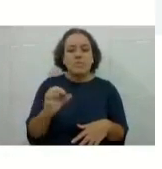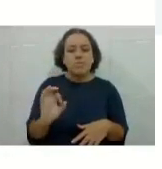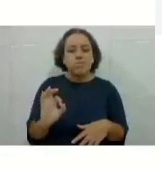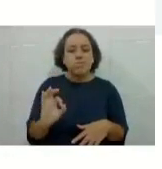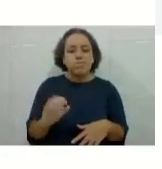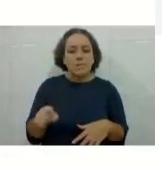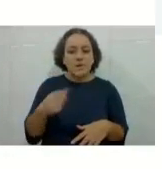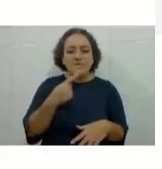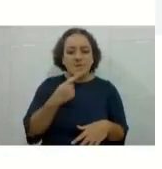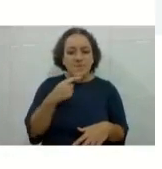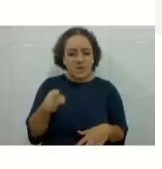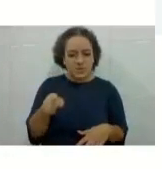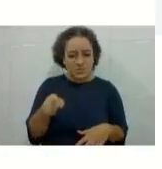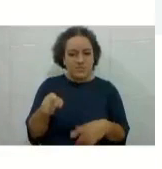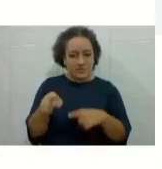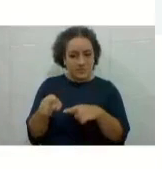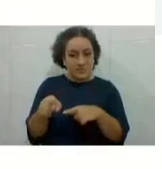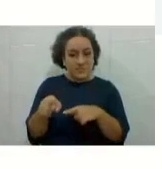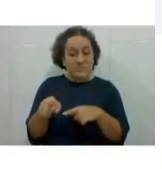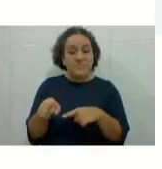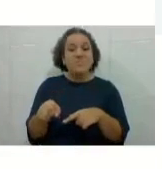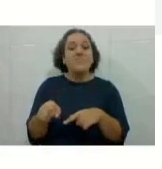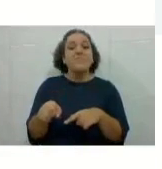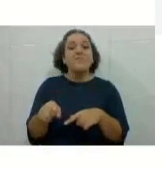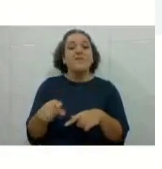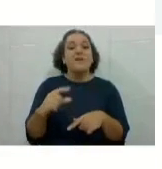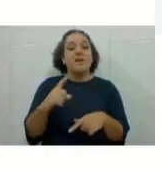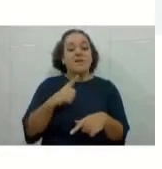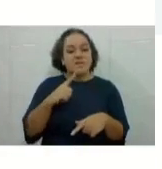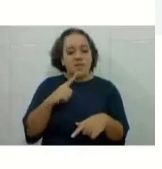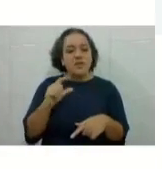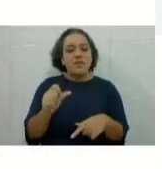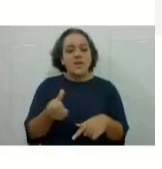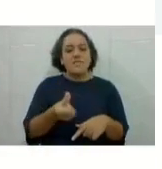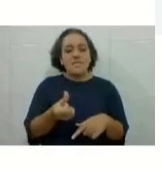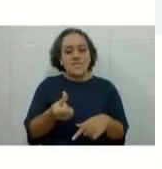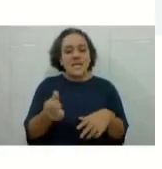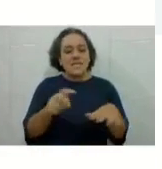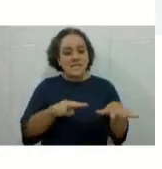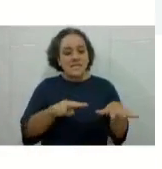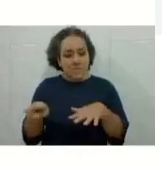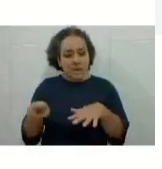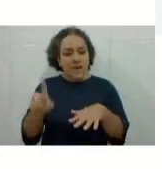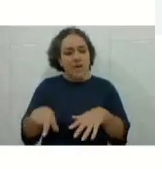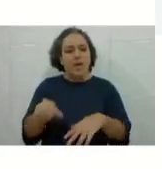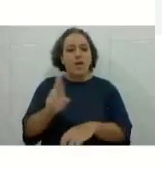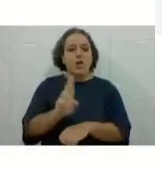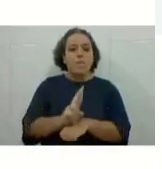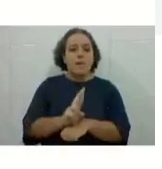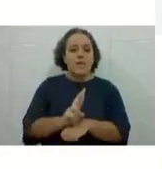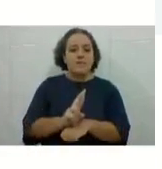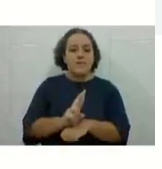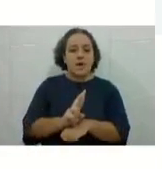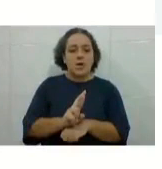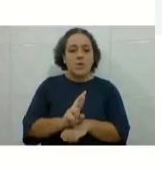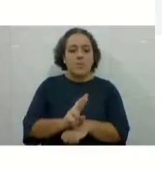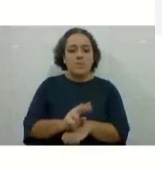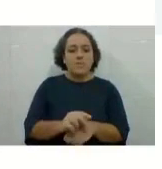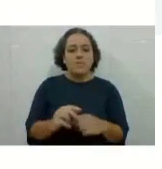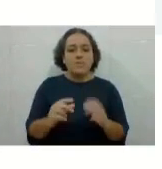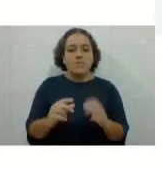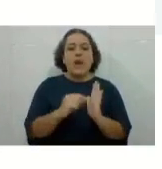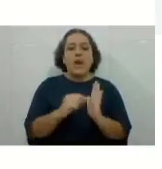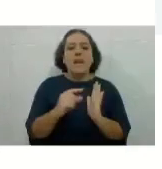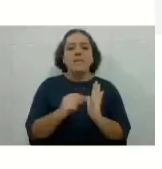sexta semana, onde acontece a recuperação, tá bom? Não, aqui no calendário, Alessandro, coloca